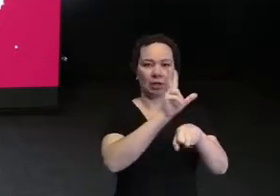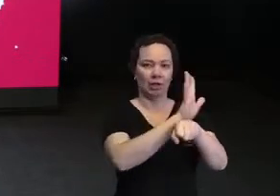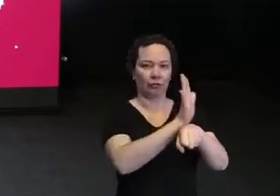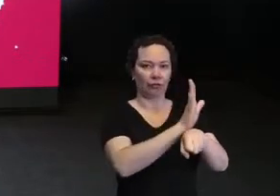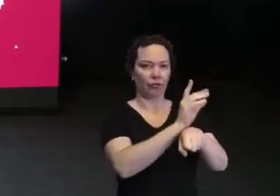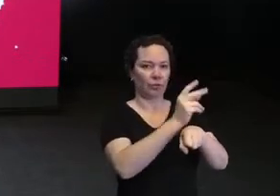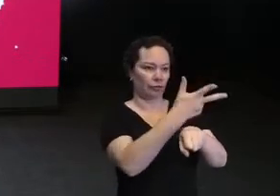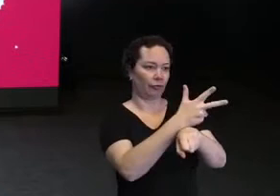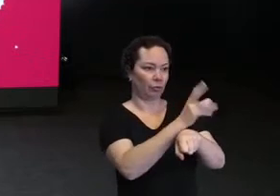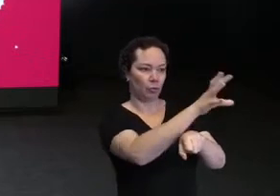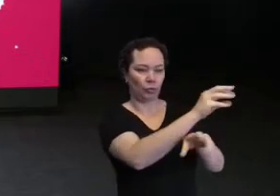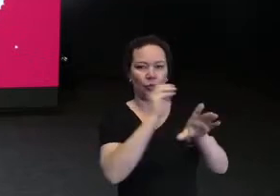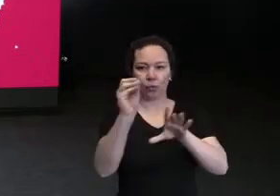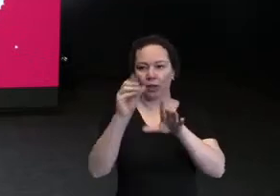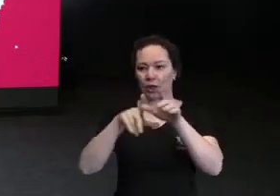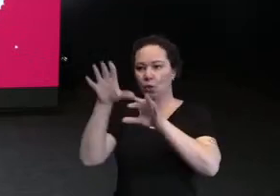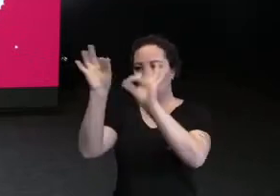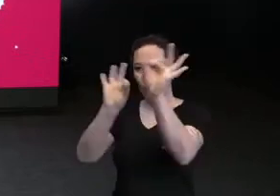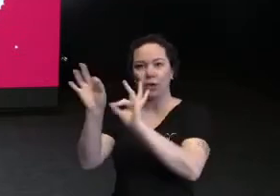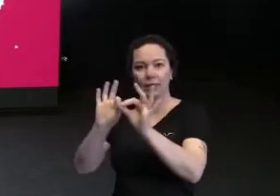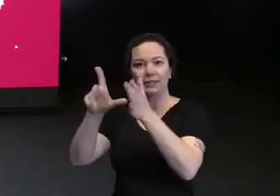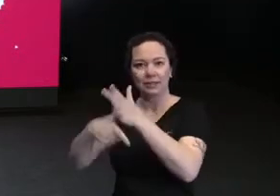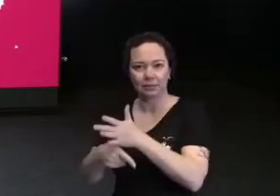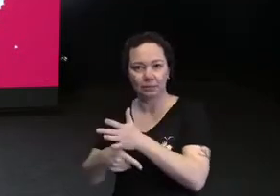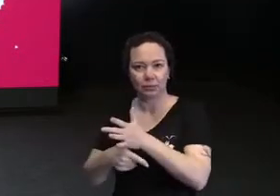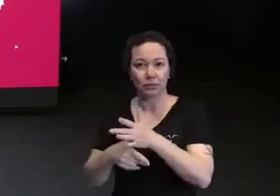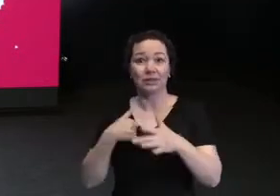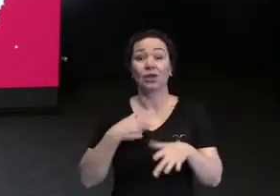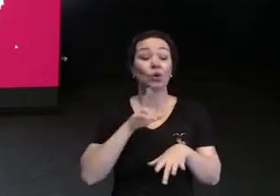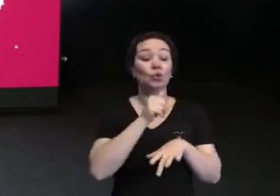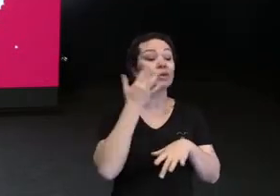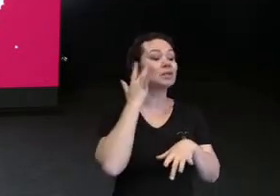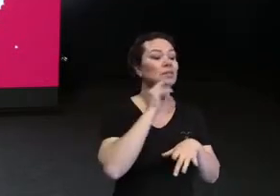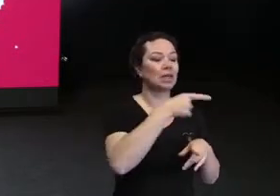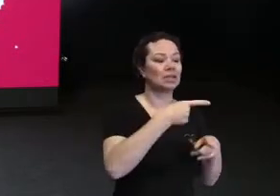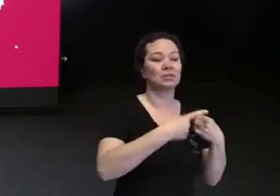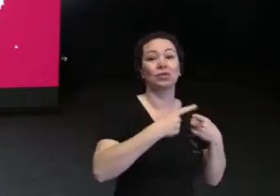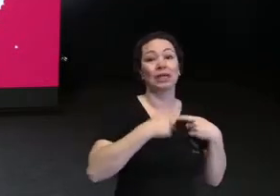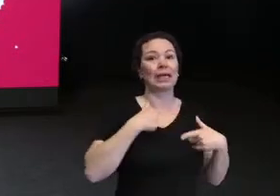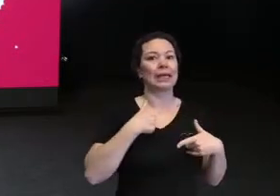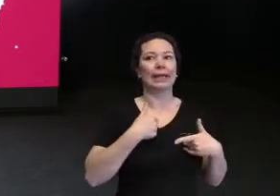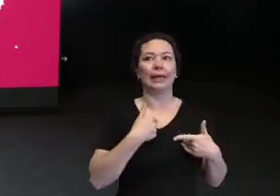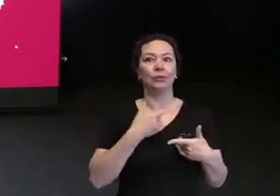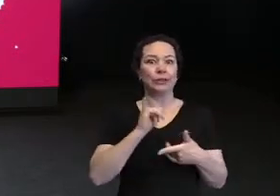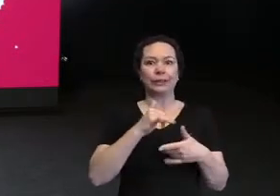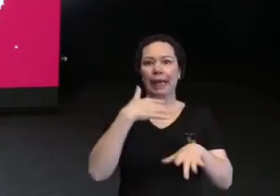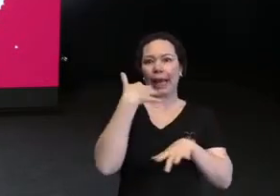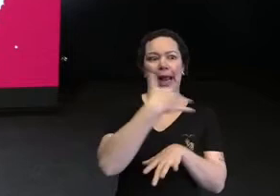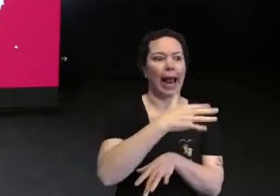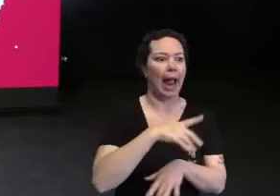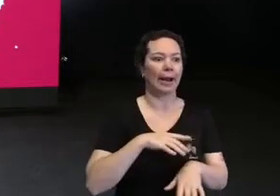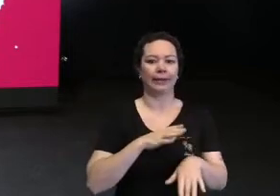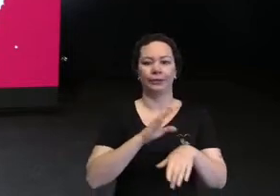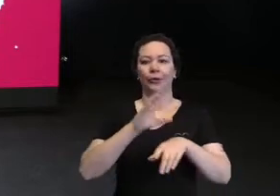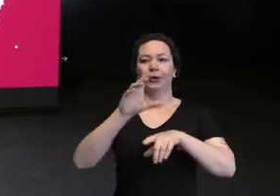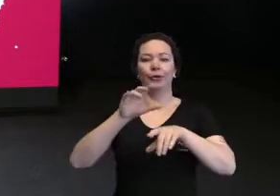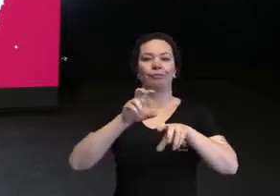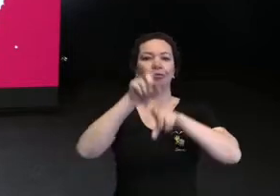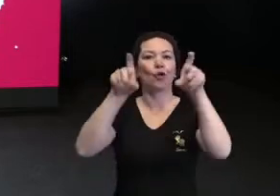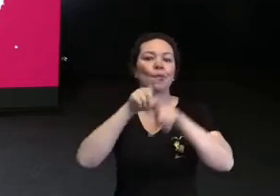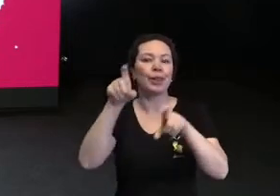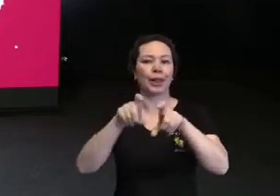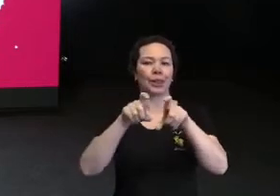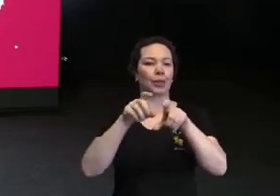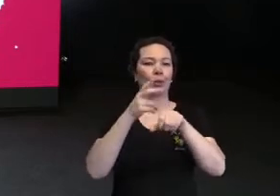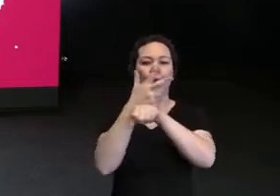eu nem sabia direito o que era pós-produção, porque eu corria disso. Eu corria de coisas que eram caras, que exigia computador, que exigia câmera, mas eu